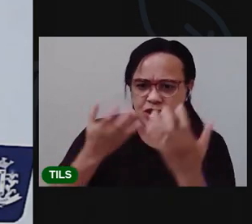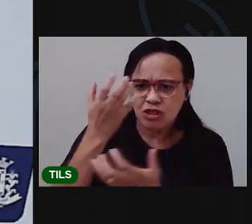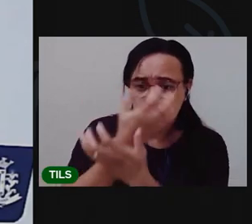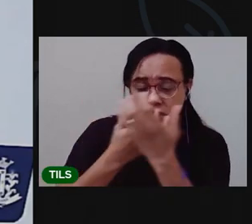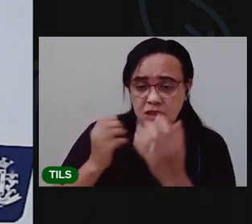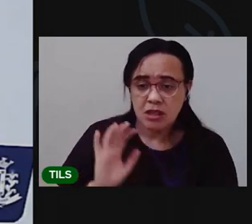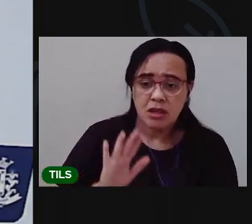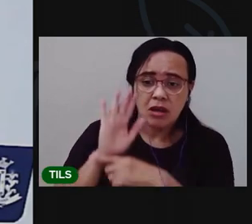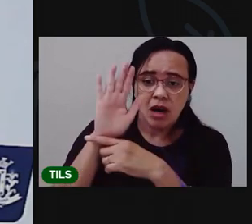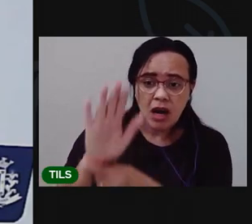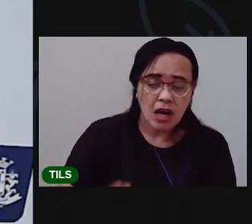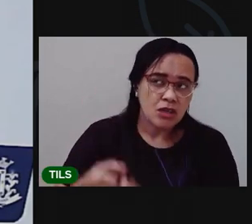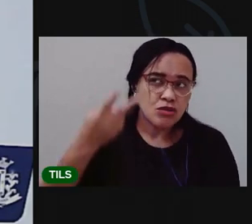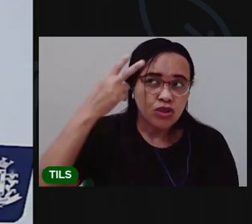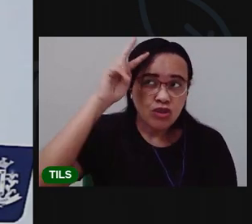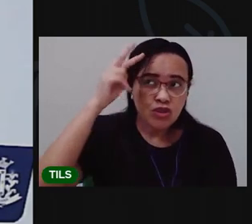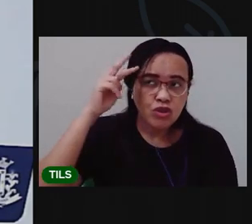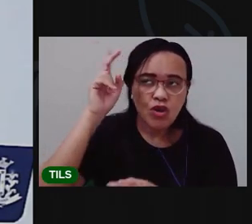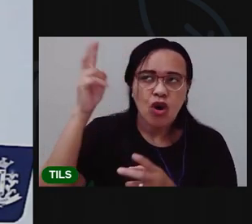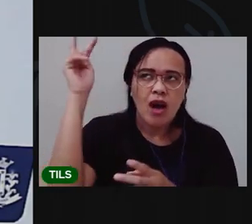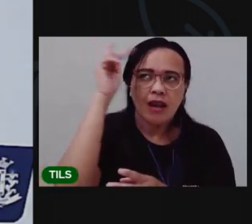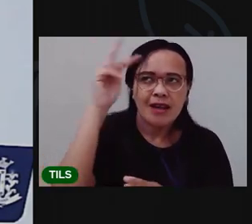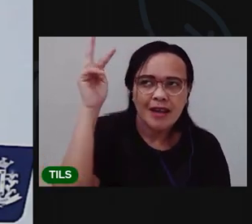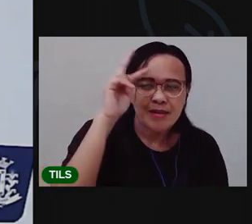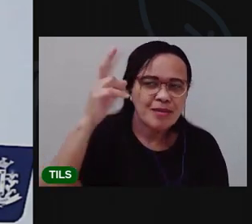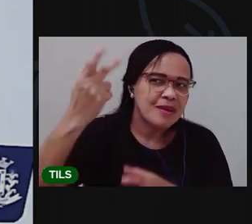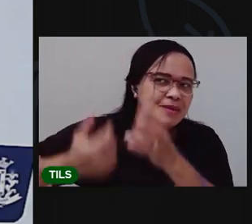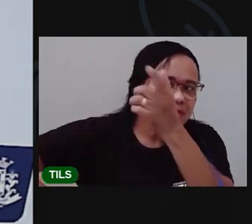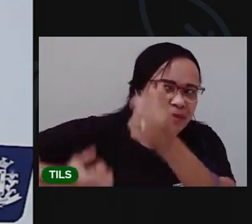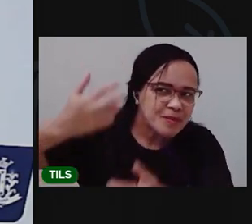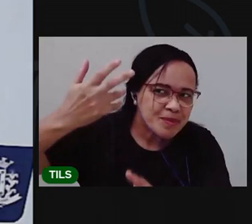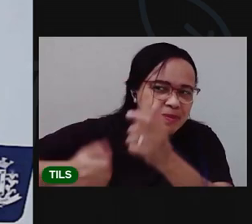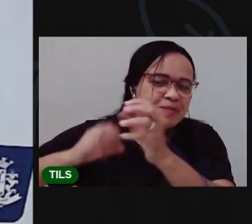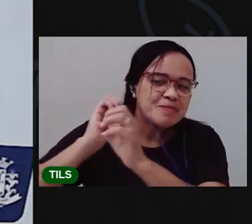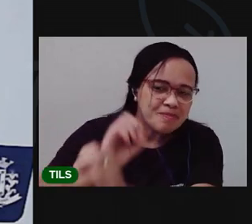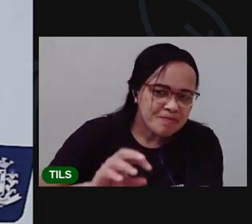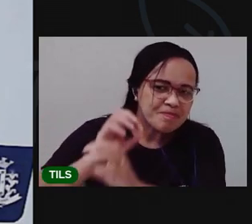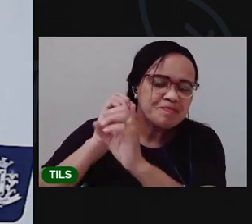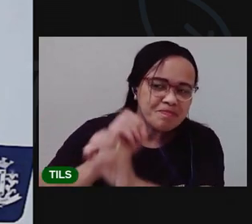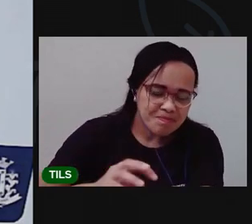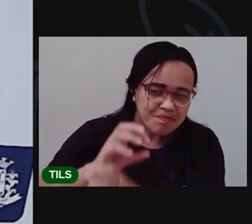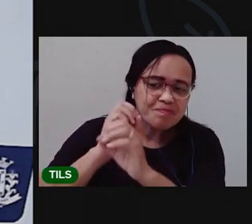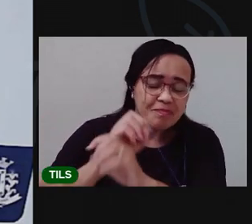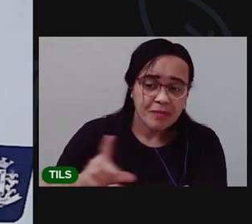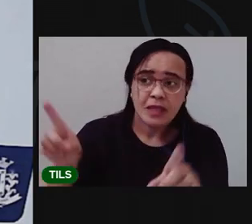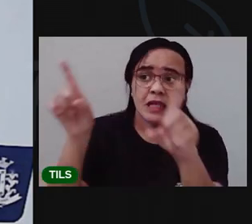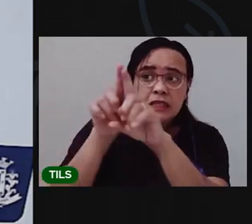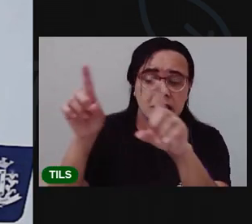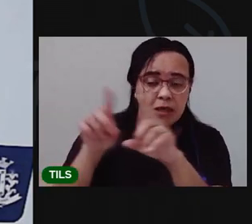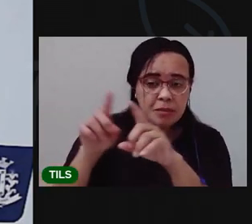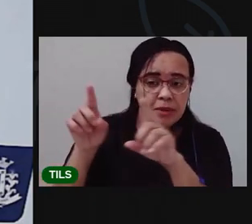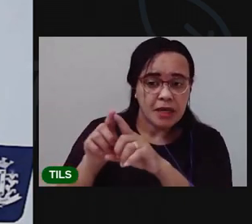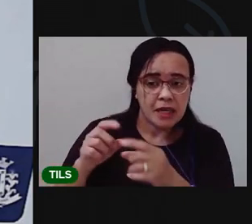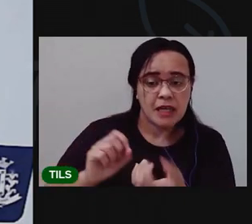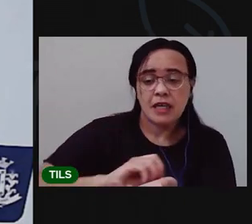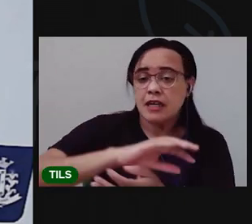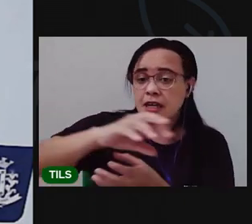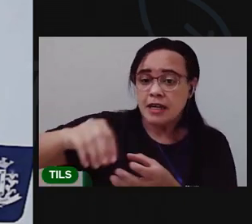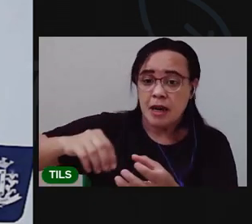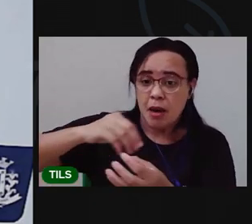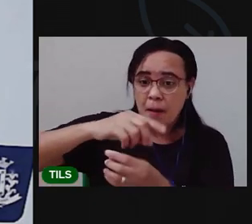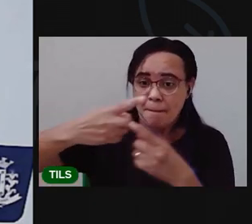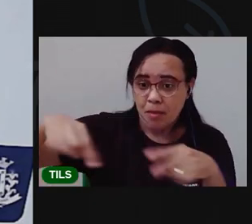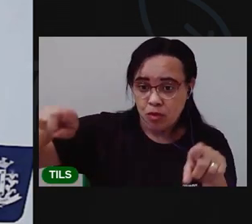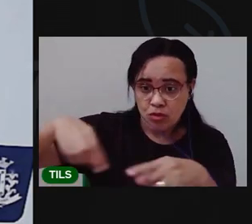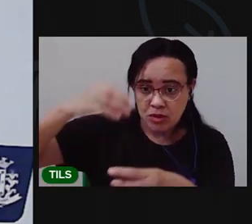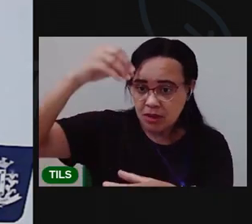alguns valores nessa canção Como a solidariedade da pessoa que estava ali observando o que estava acontecendo com